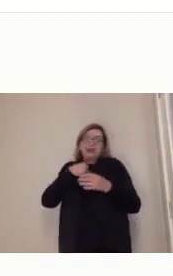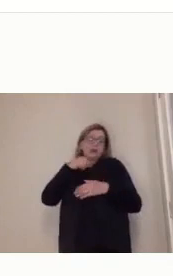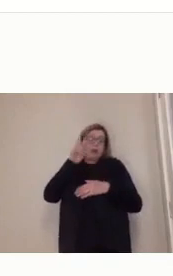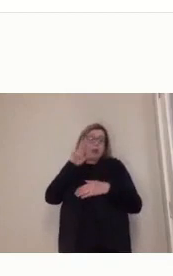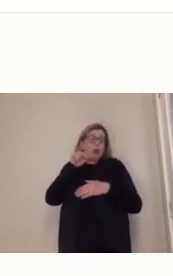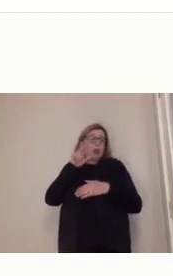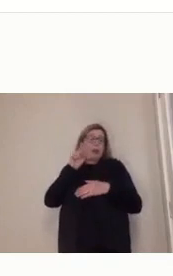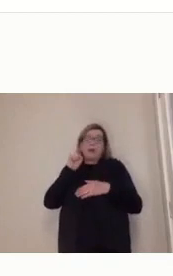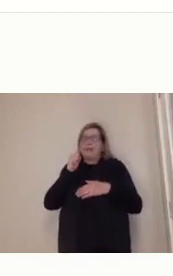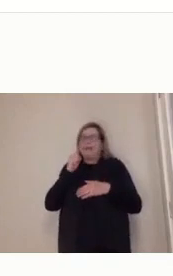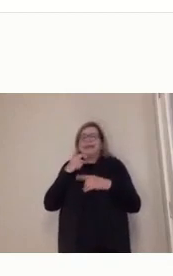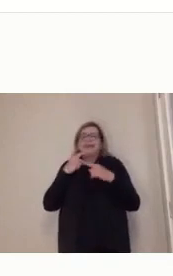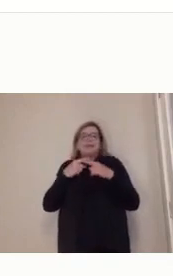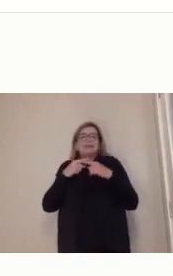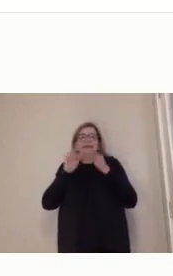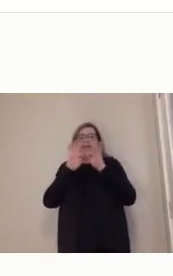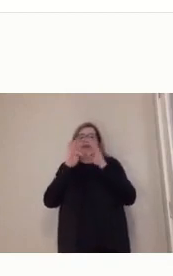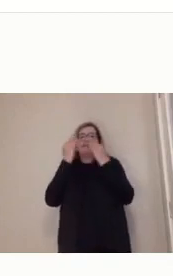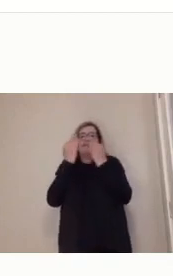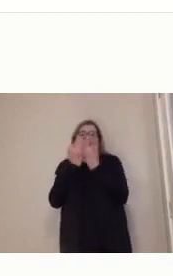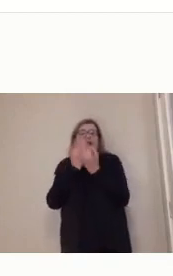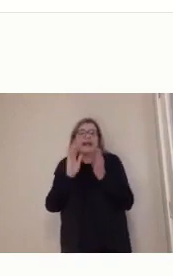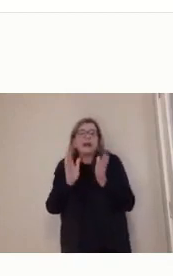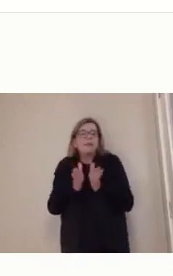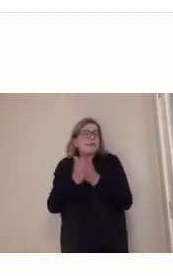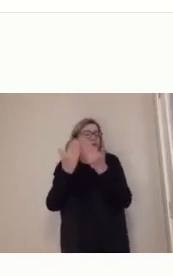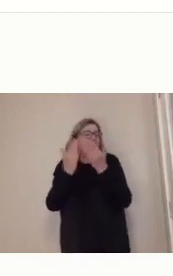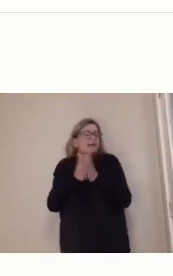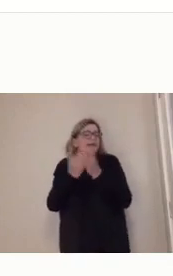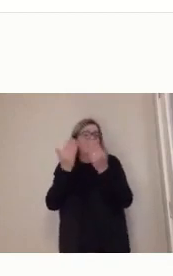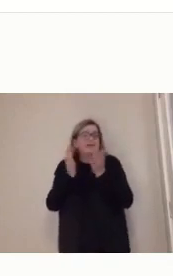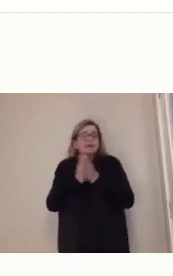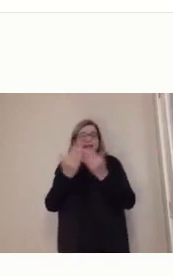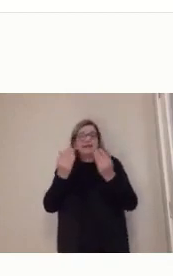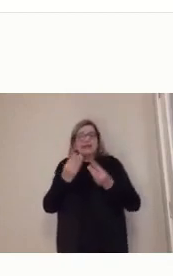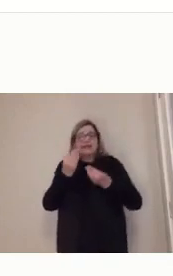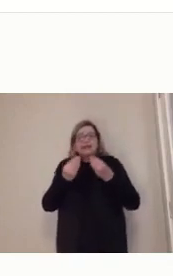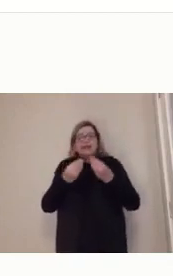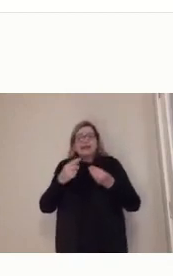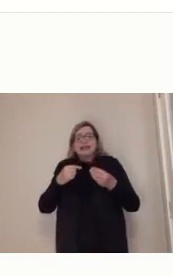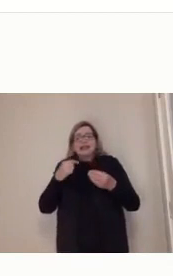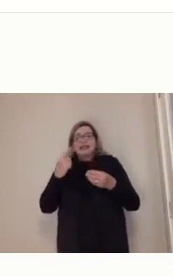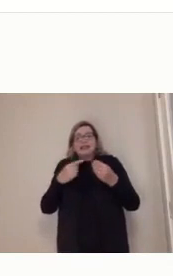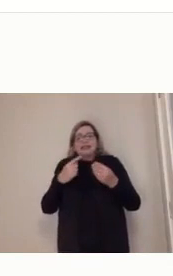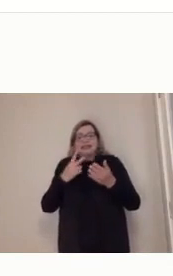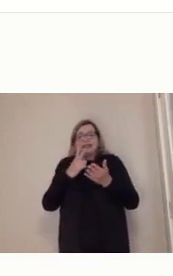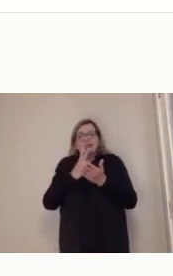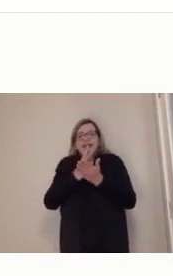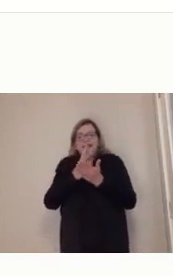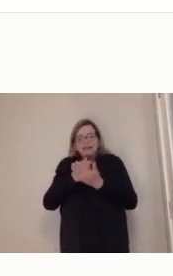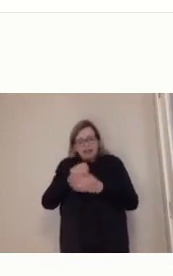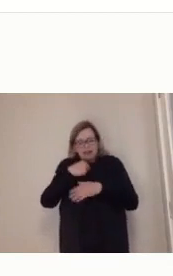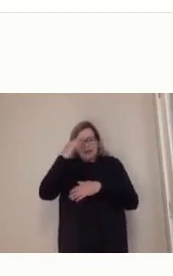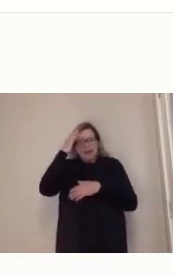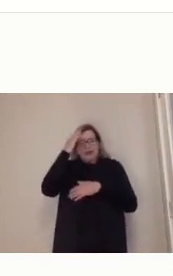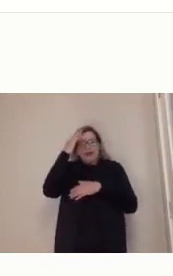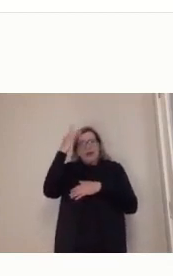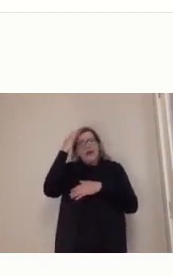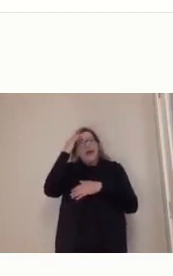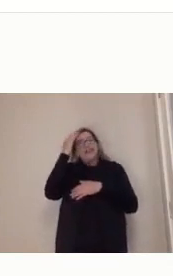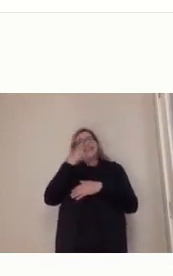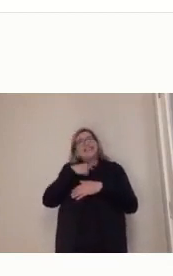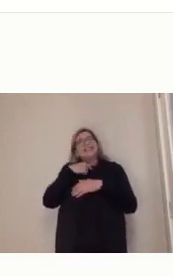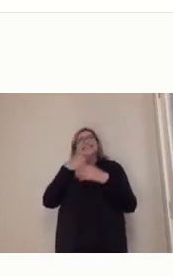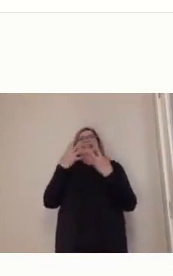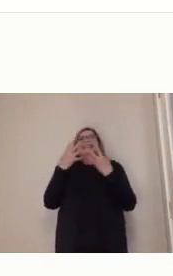a gente tinha um... Eu sempre tive um sonho de ter uma enciclopédia daquela, né? E havia uma vizinha que tinha. Então,